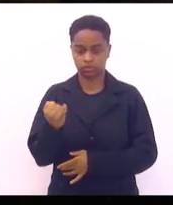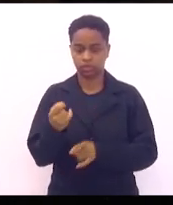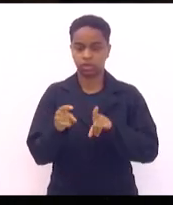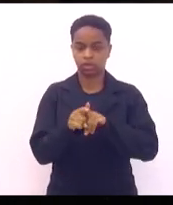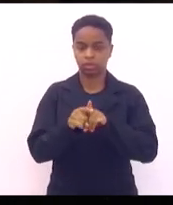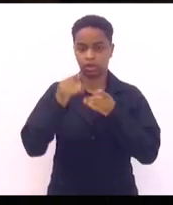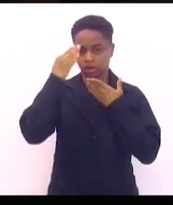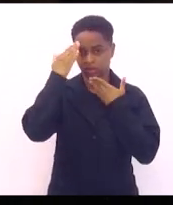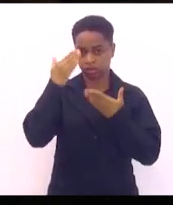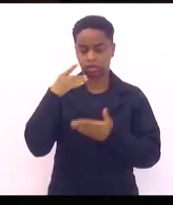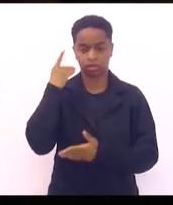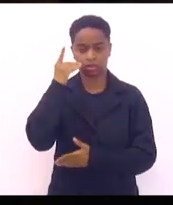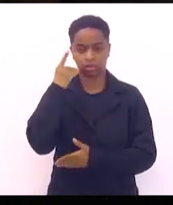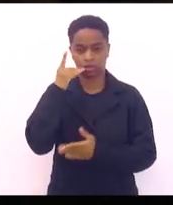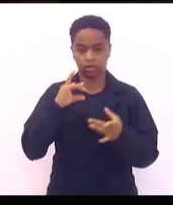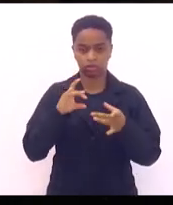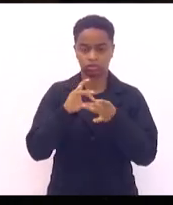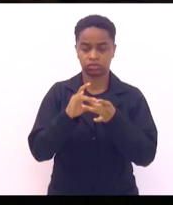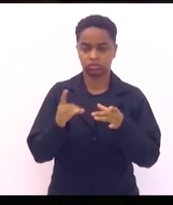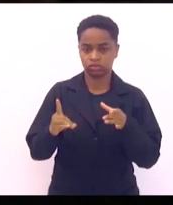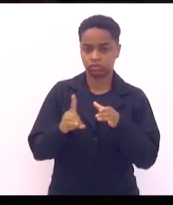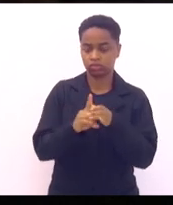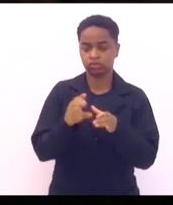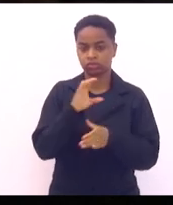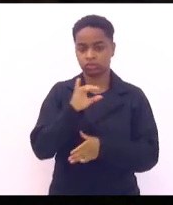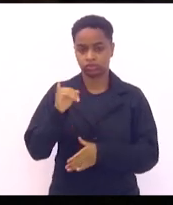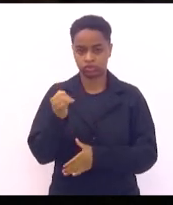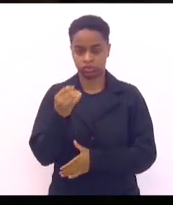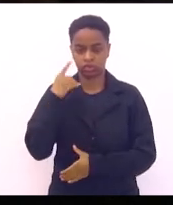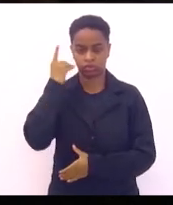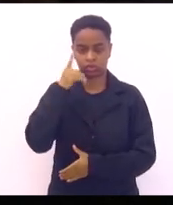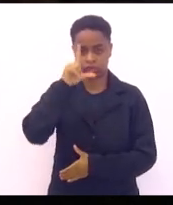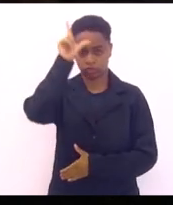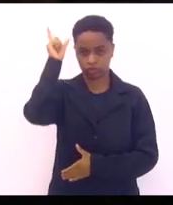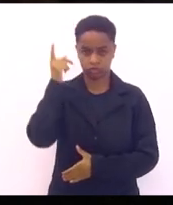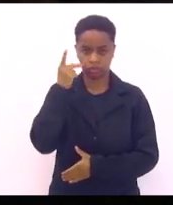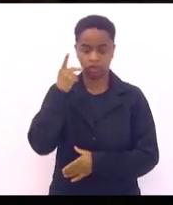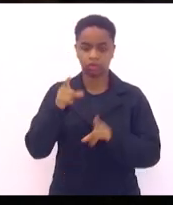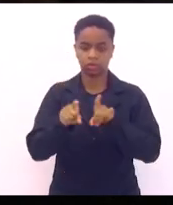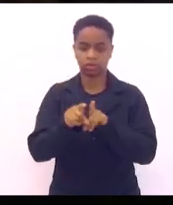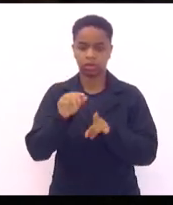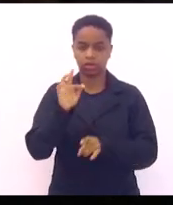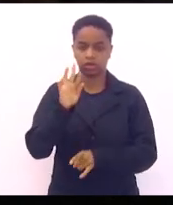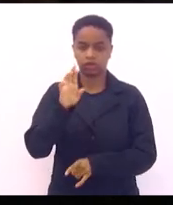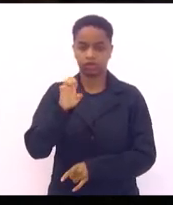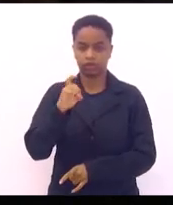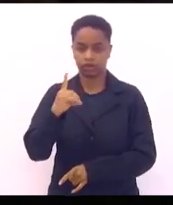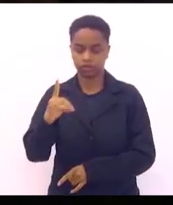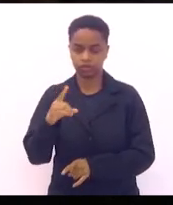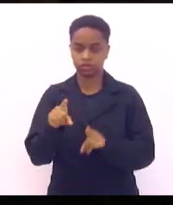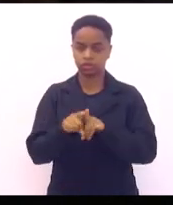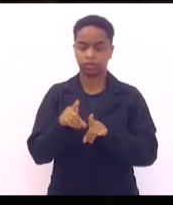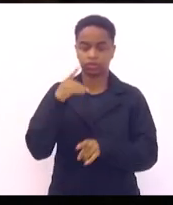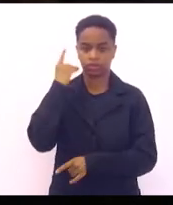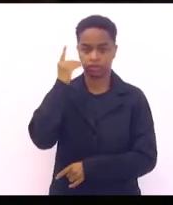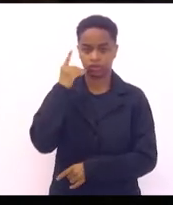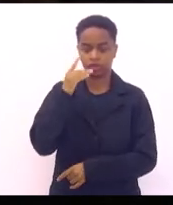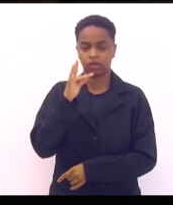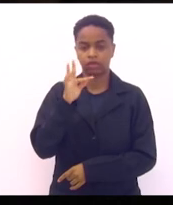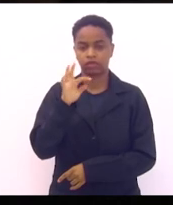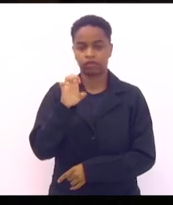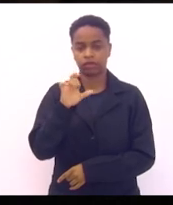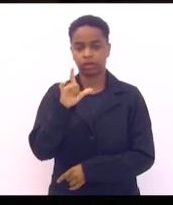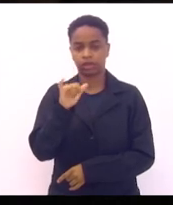agradecer aos deputados dessa comissão, deputado Luiz Paulo, ao deputado Fred Pacheco, ao deputado Felipinho